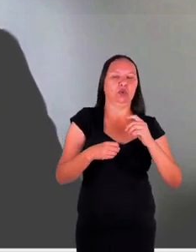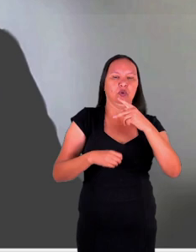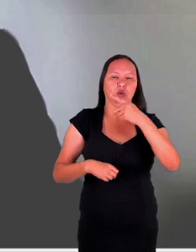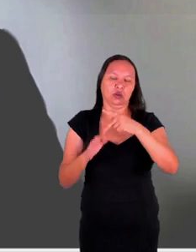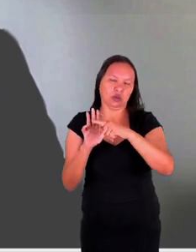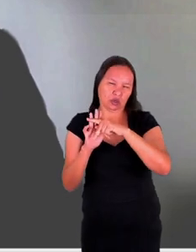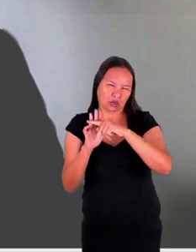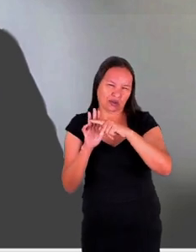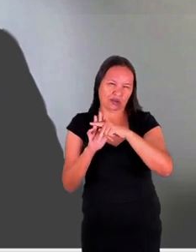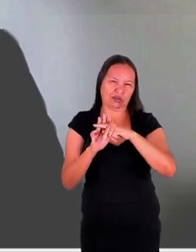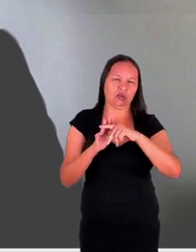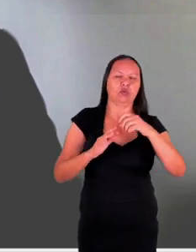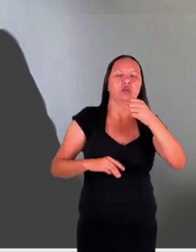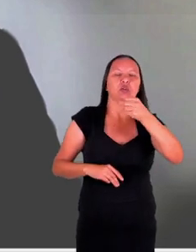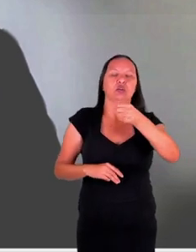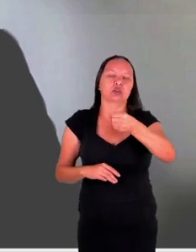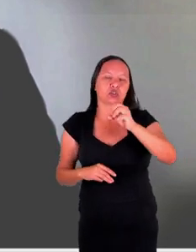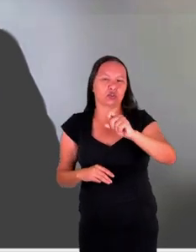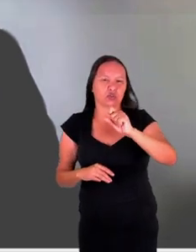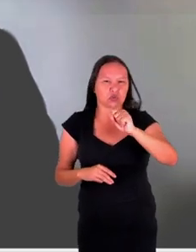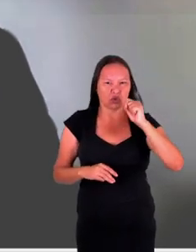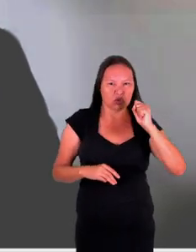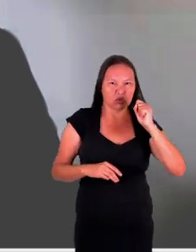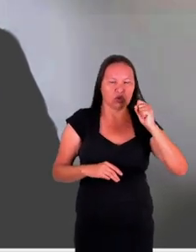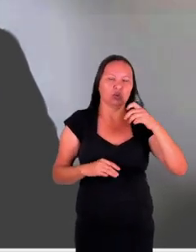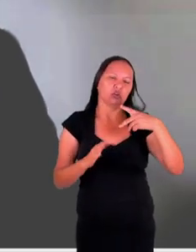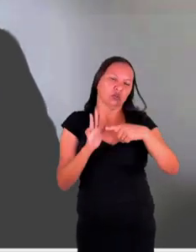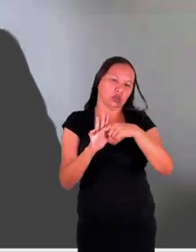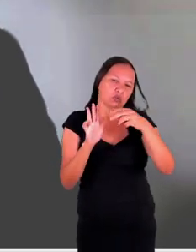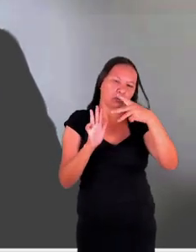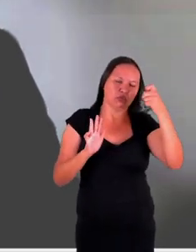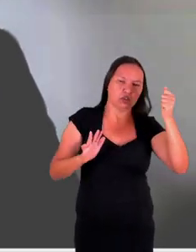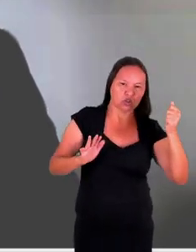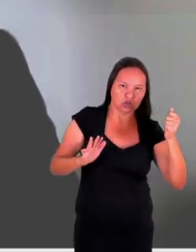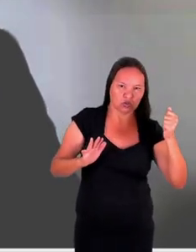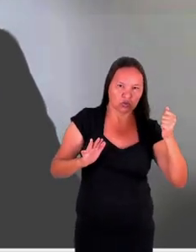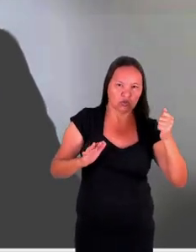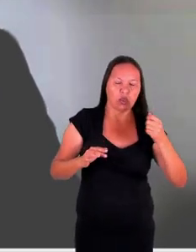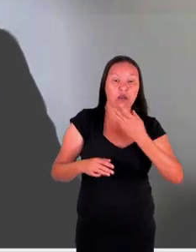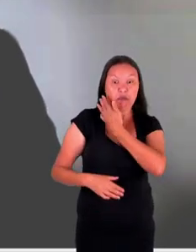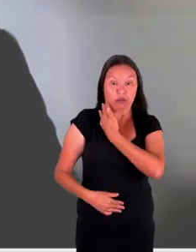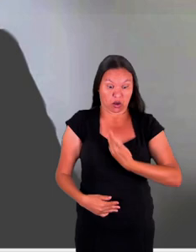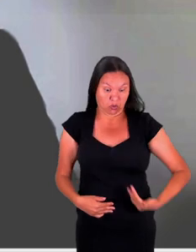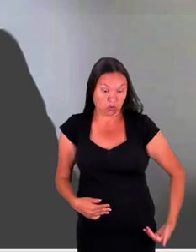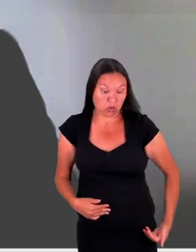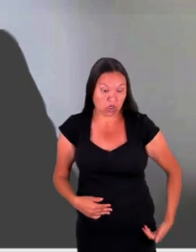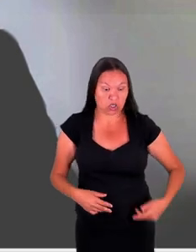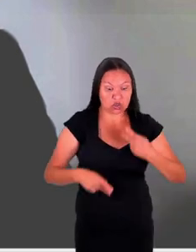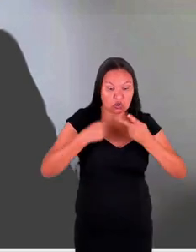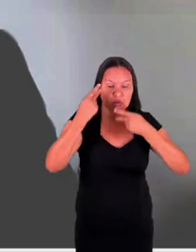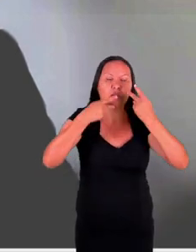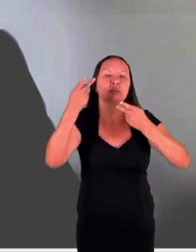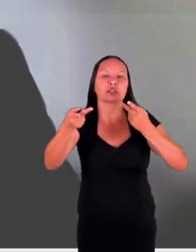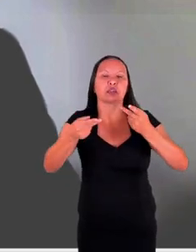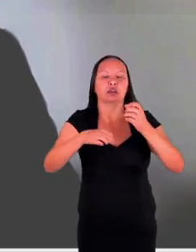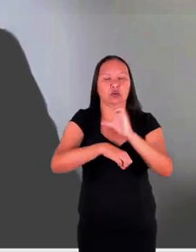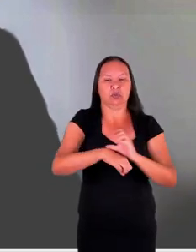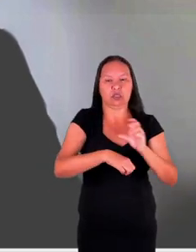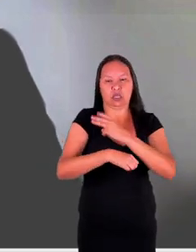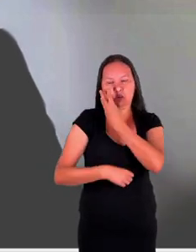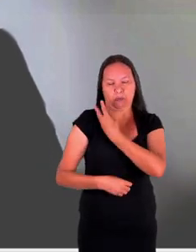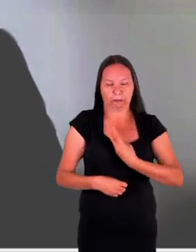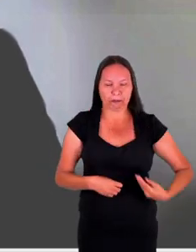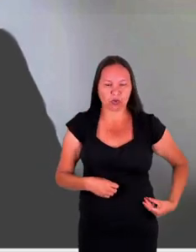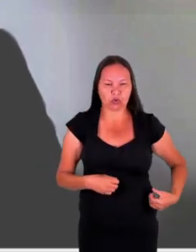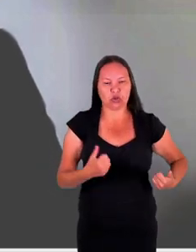243, de 18 de outubro de 2021, que fala da política institucional, agora sim, do Ministério Público, de